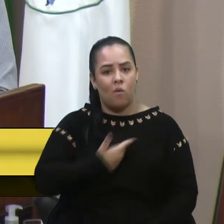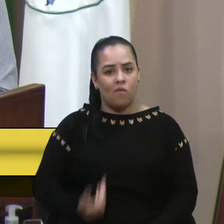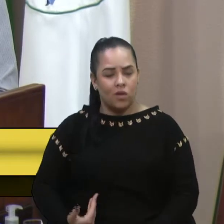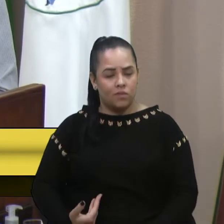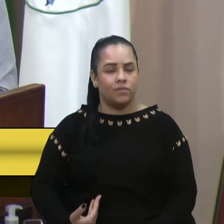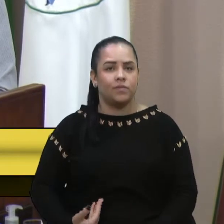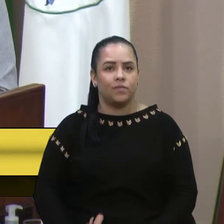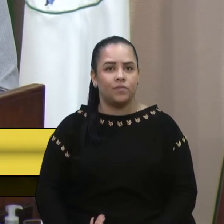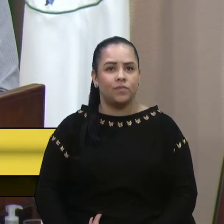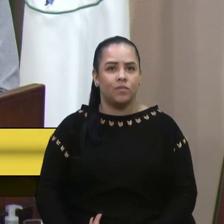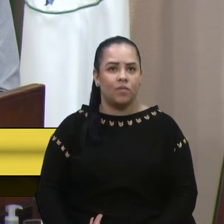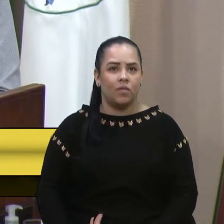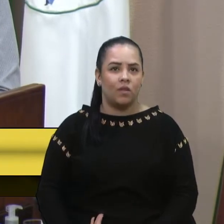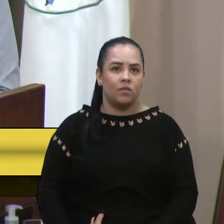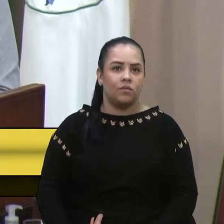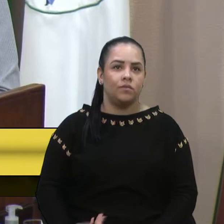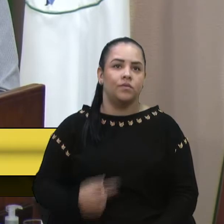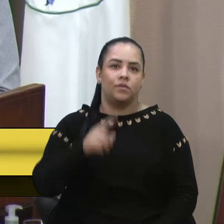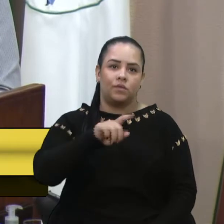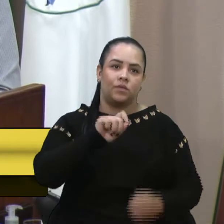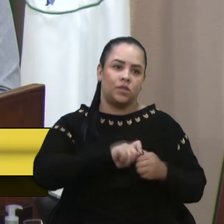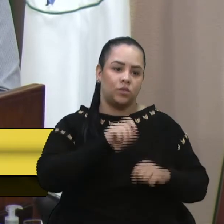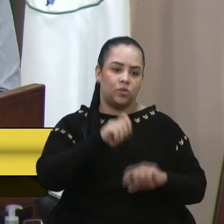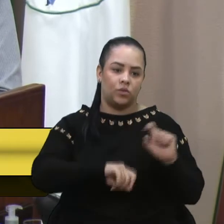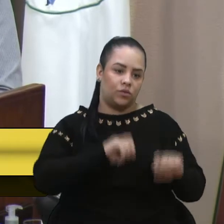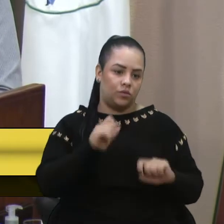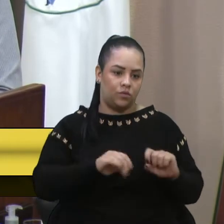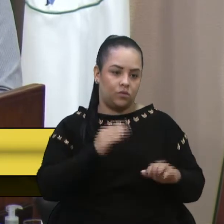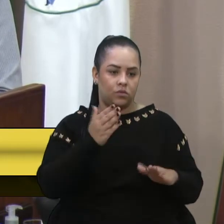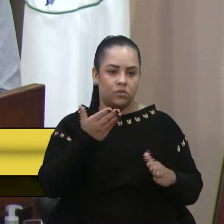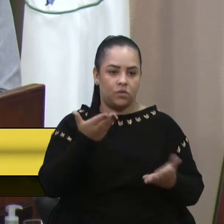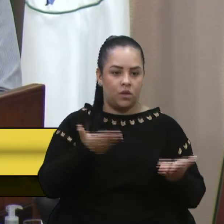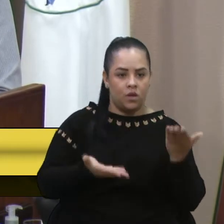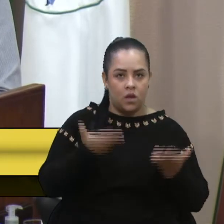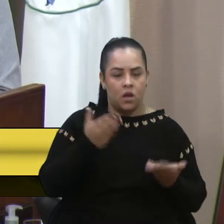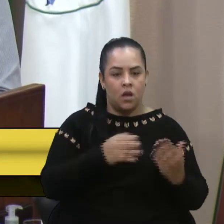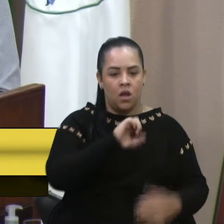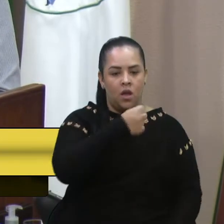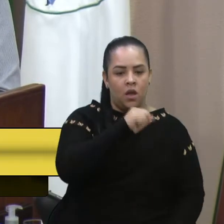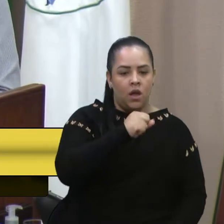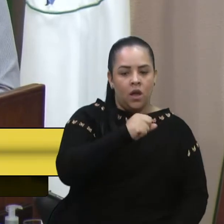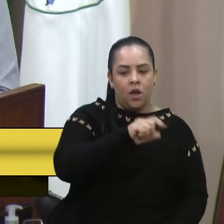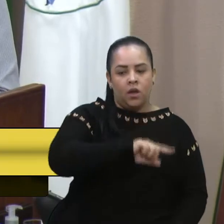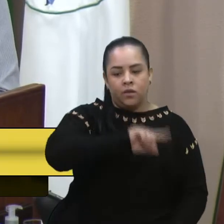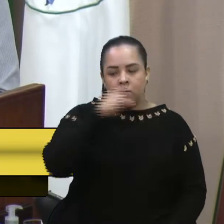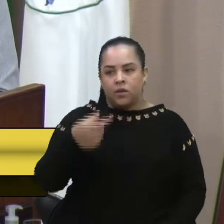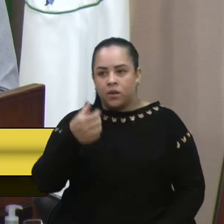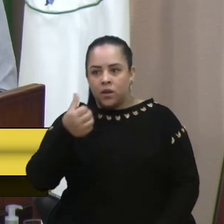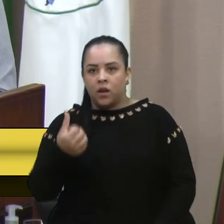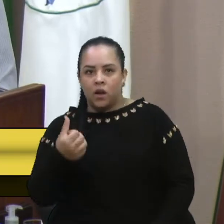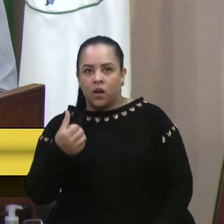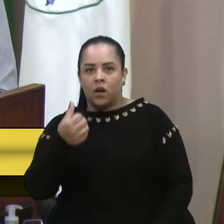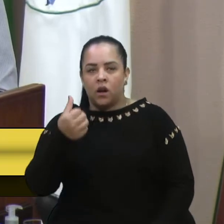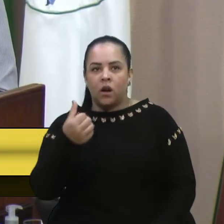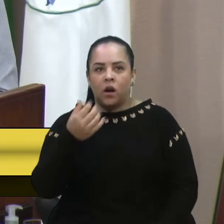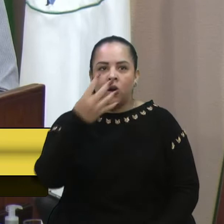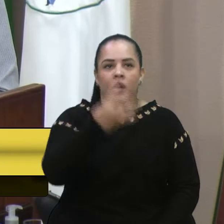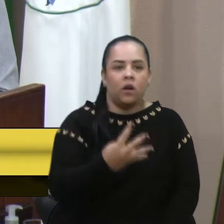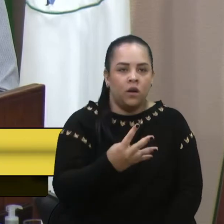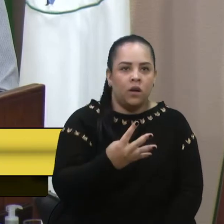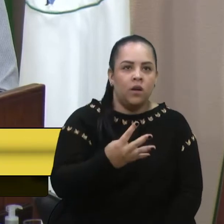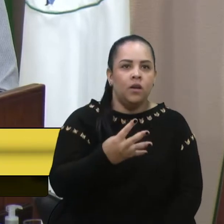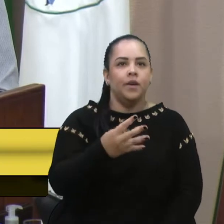Então, ele vai o quê? Ele vai estabilizar a questão de o R$,00 passar para R 6,00, o R 6,00 passar para R$,00, enfim, nessa questão para